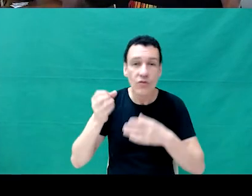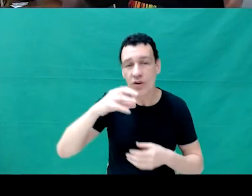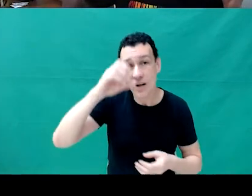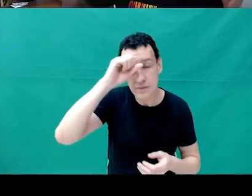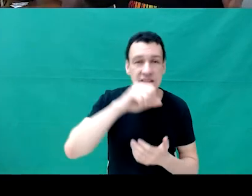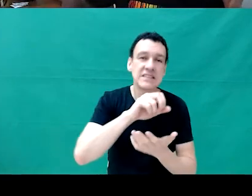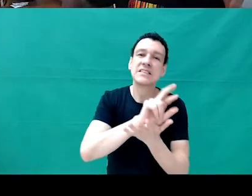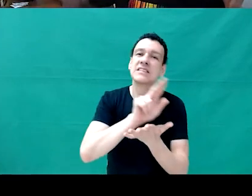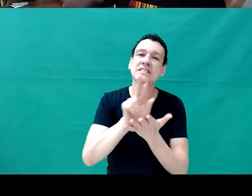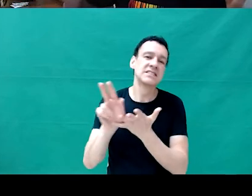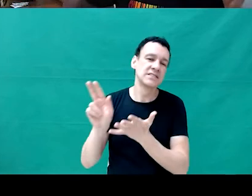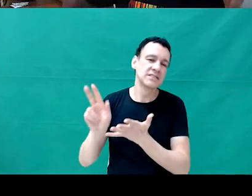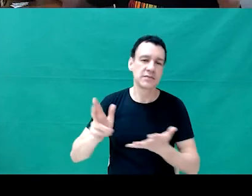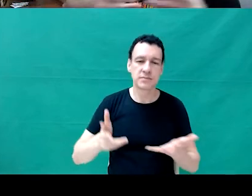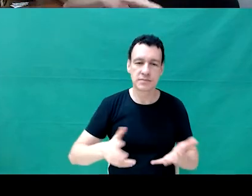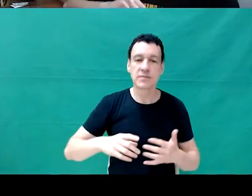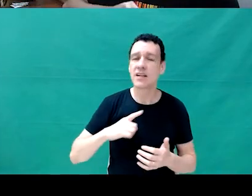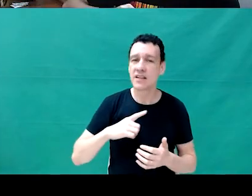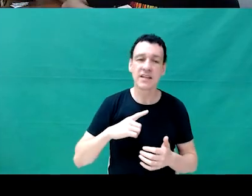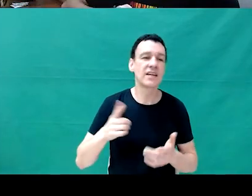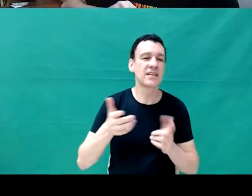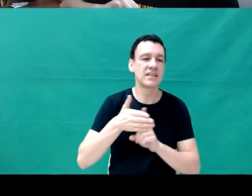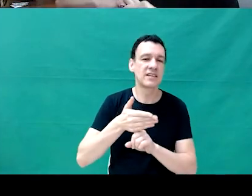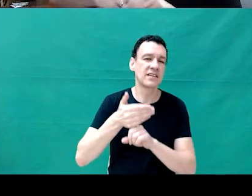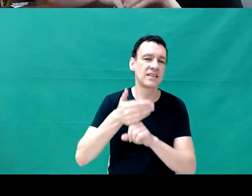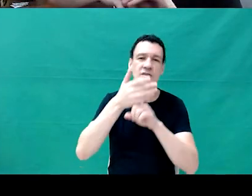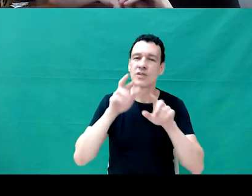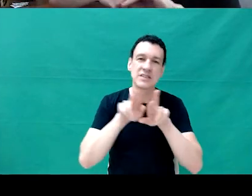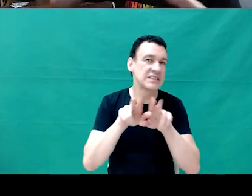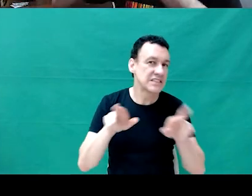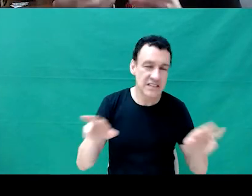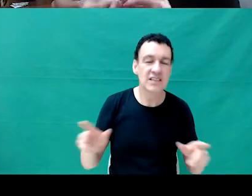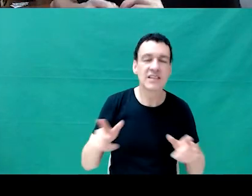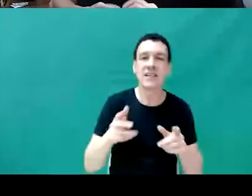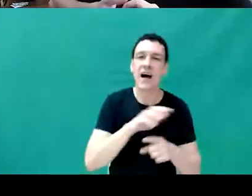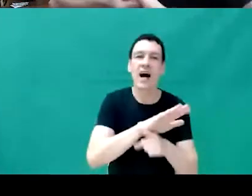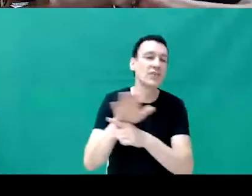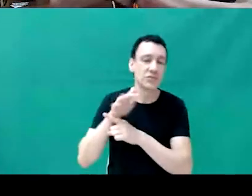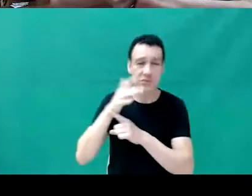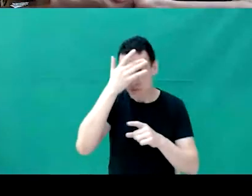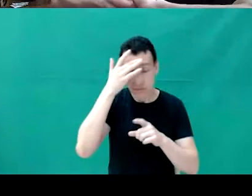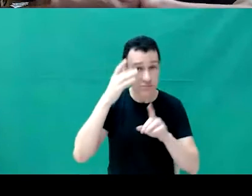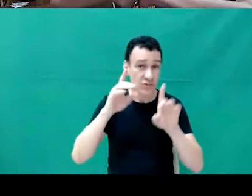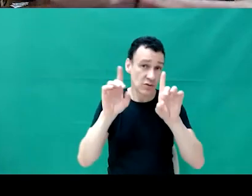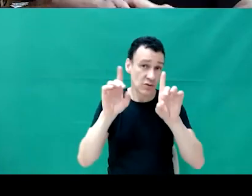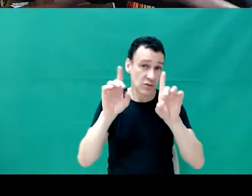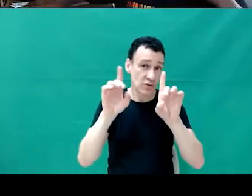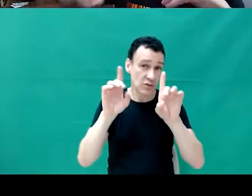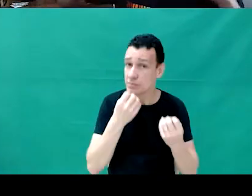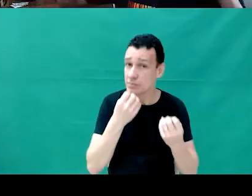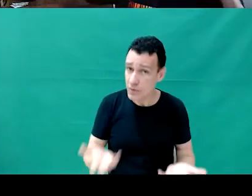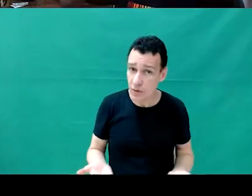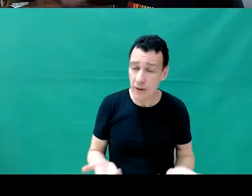tecnologias que foram criadas para ajudar pessoas com deficiência, para ajudar pessoas